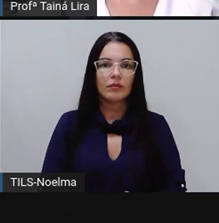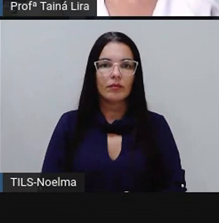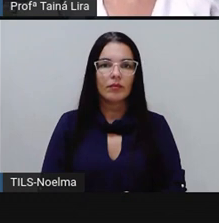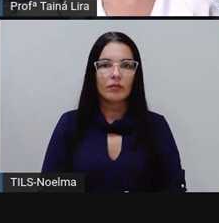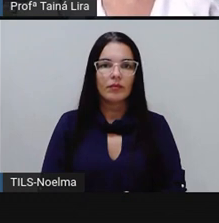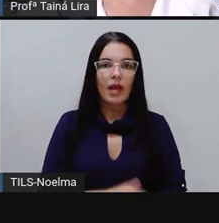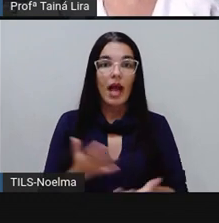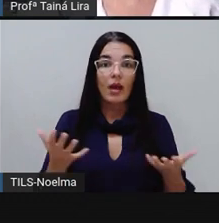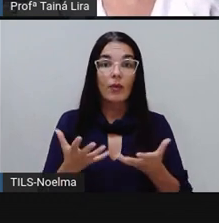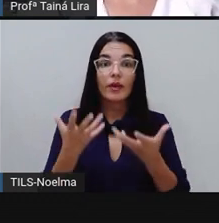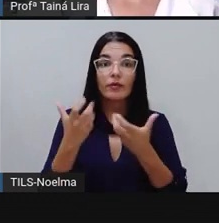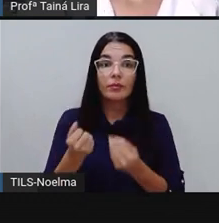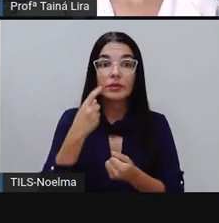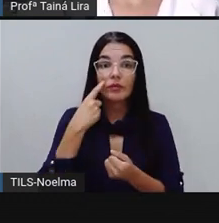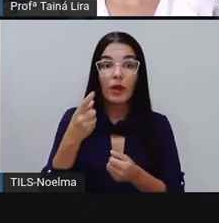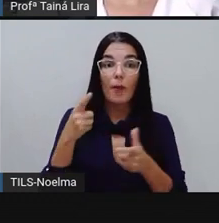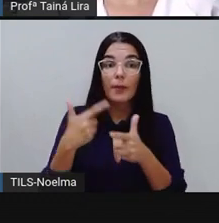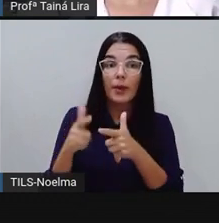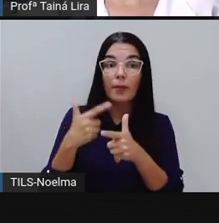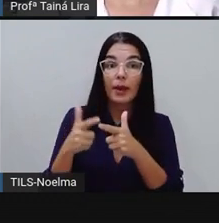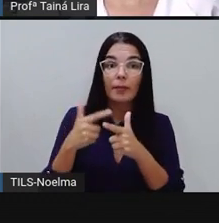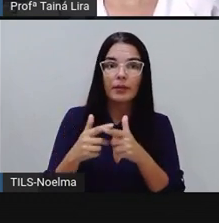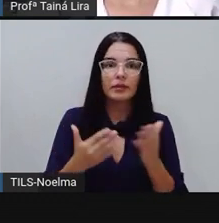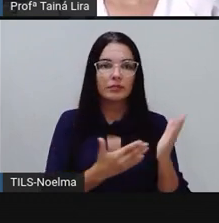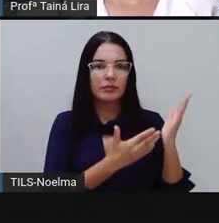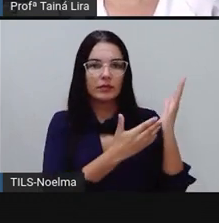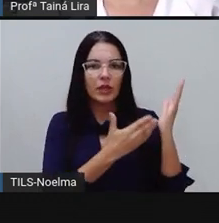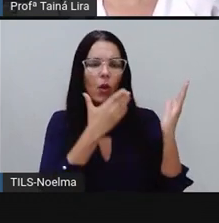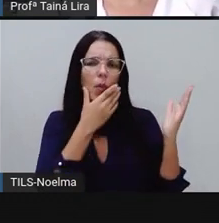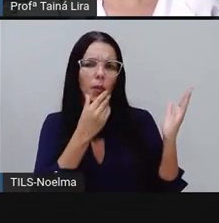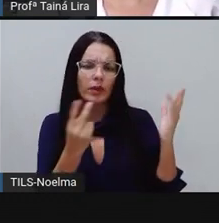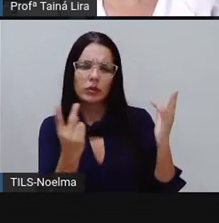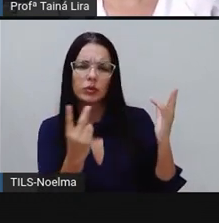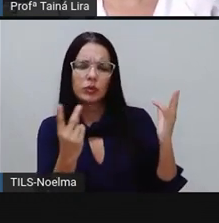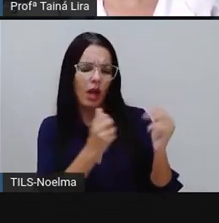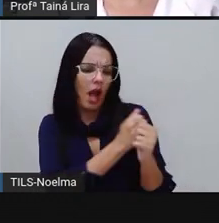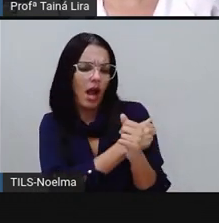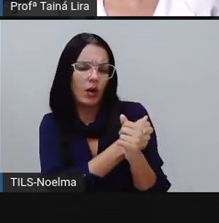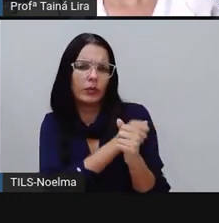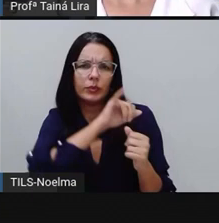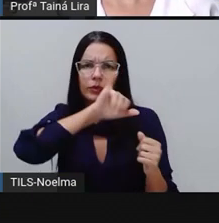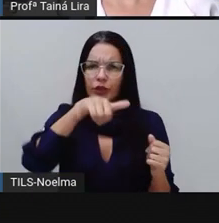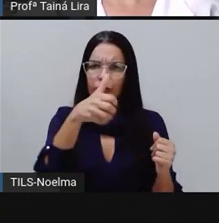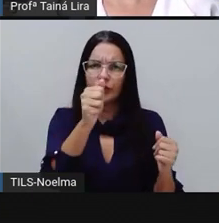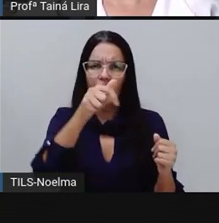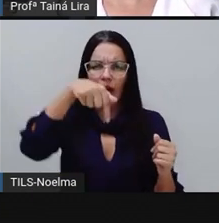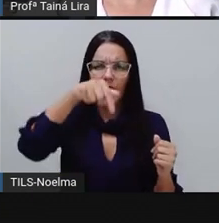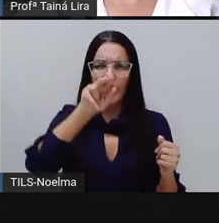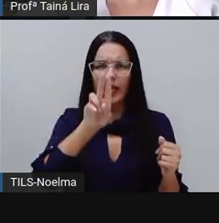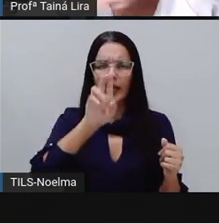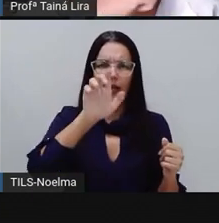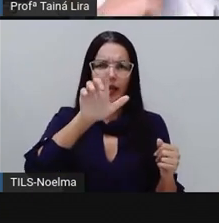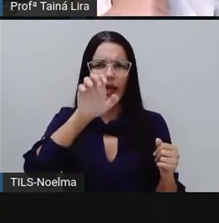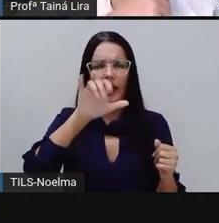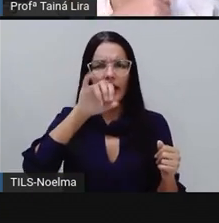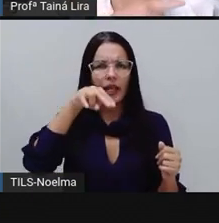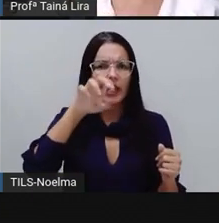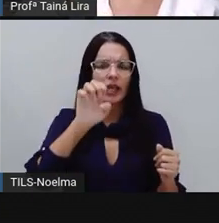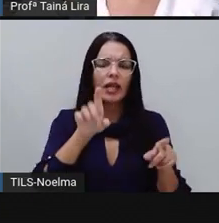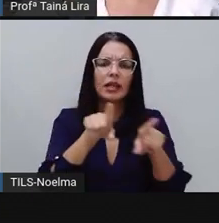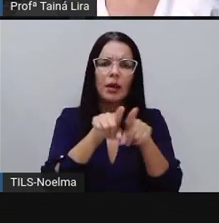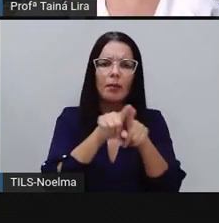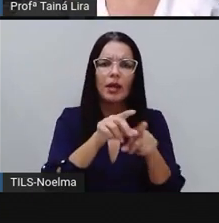Olha lá um probleminha. Jaqueline e Ramon, dois alunos da Proteiná, fizeram o chá de hortelã. Aquela